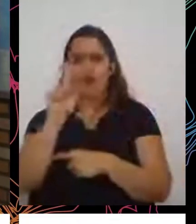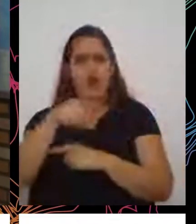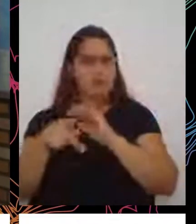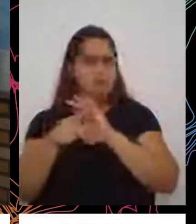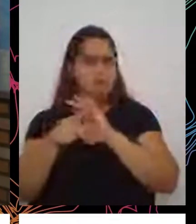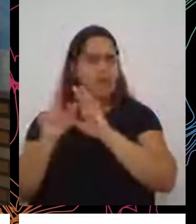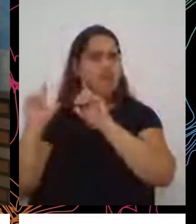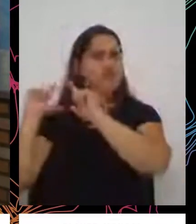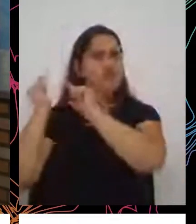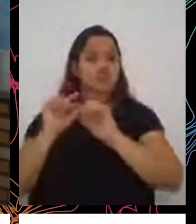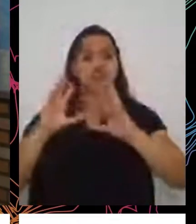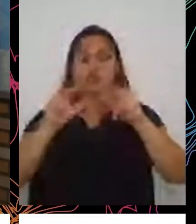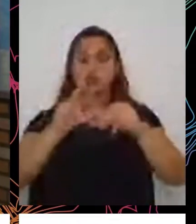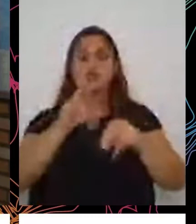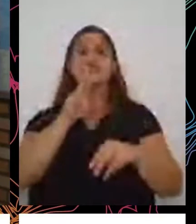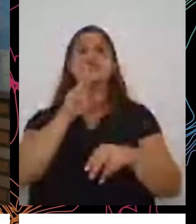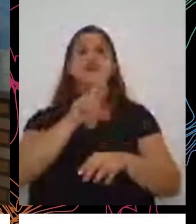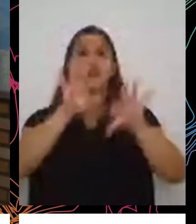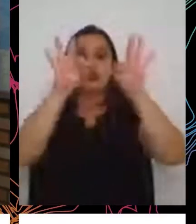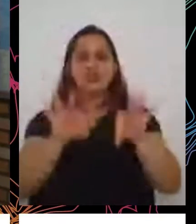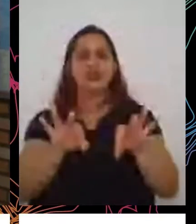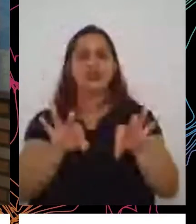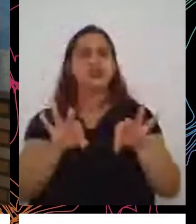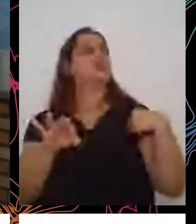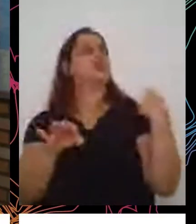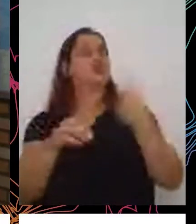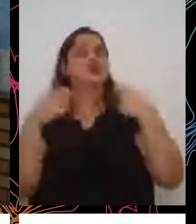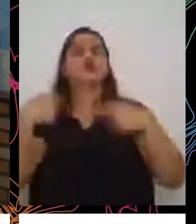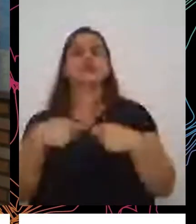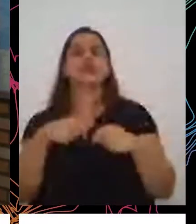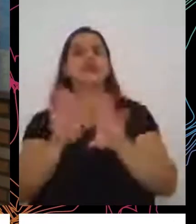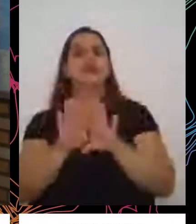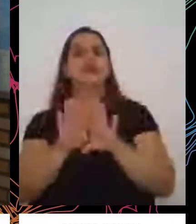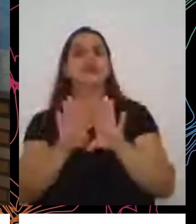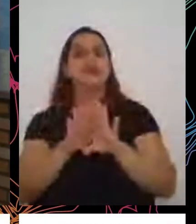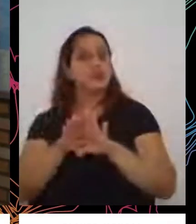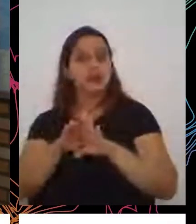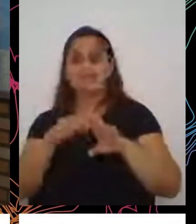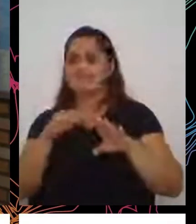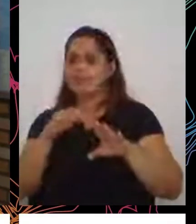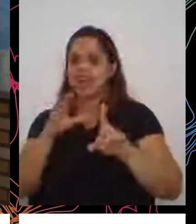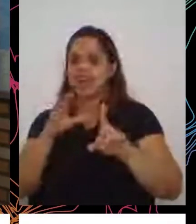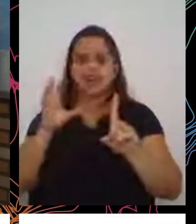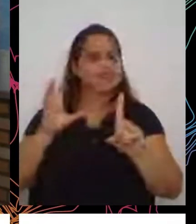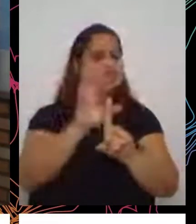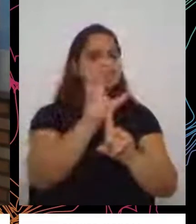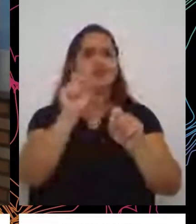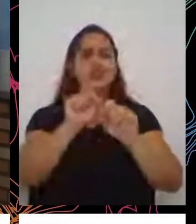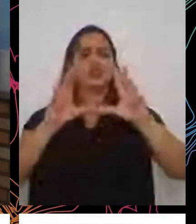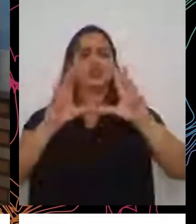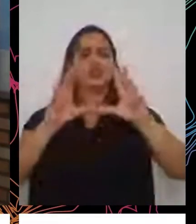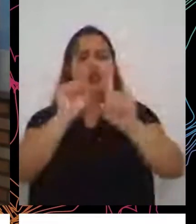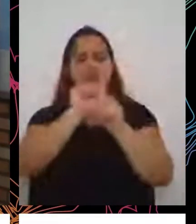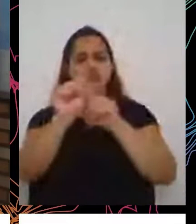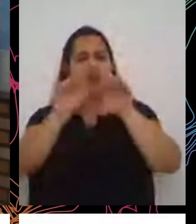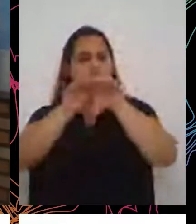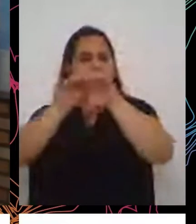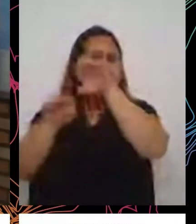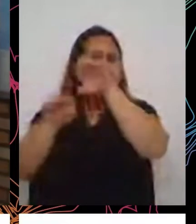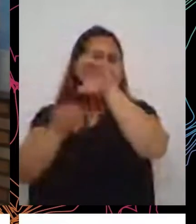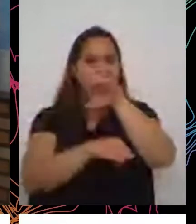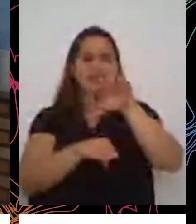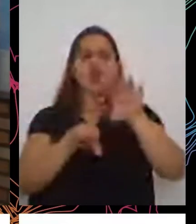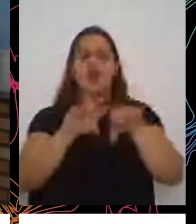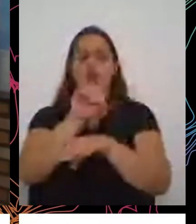são unânimes em dizer, nós temos que atacar as desigualdades sociais. Então, o ODS 10, o número